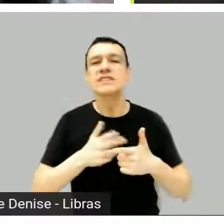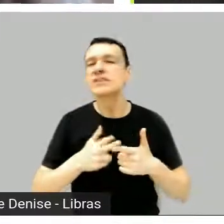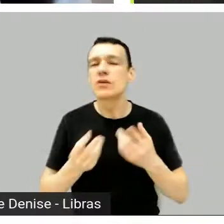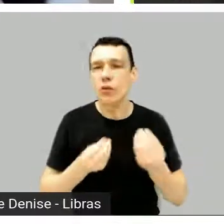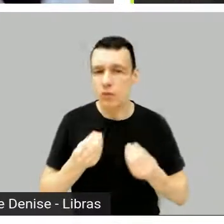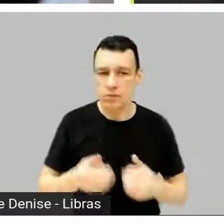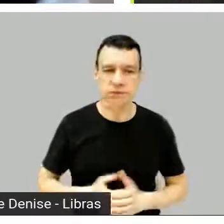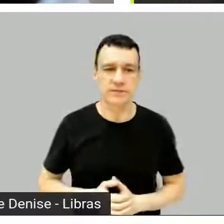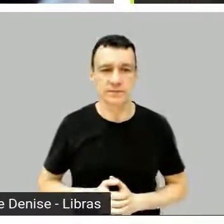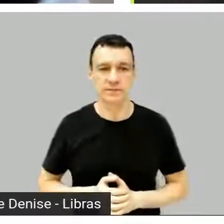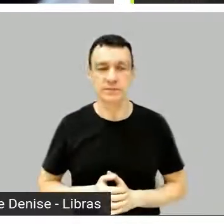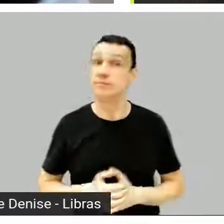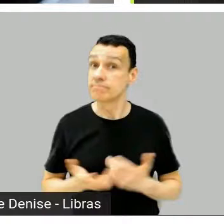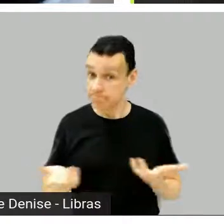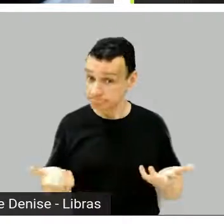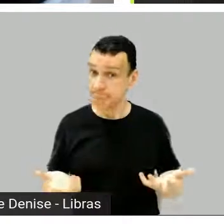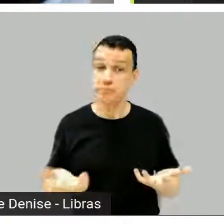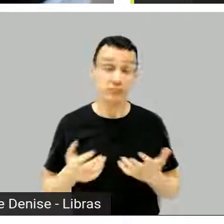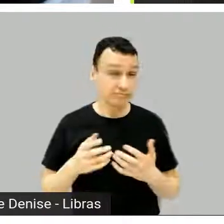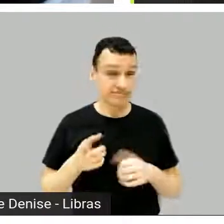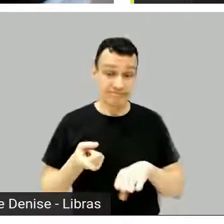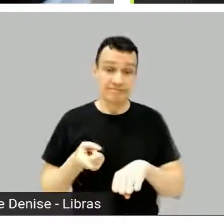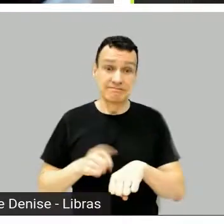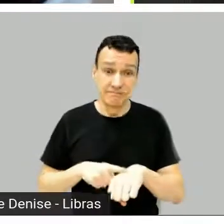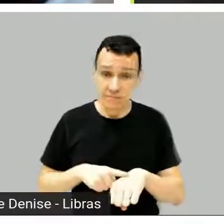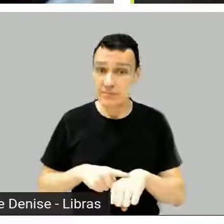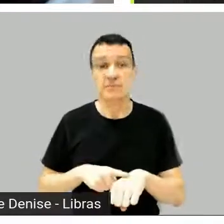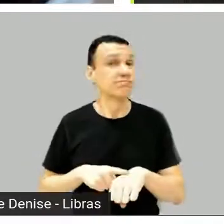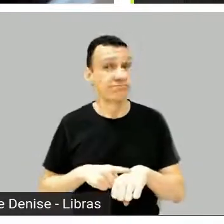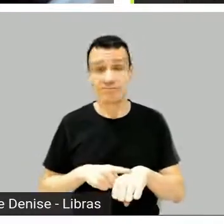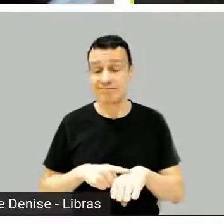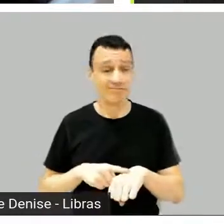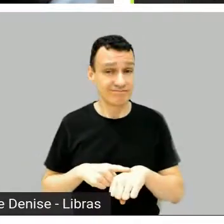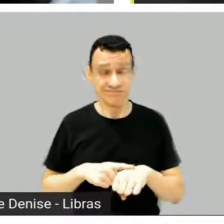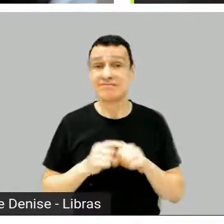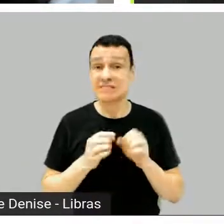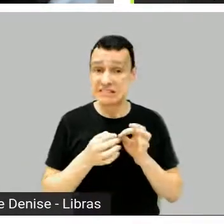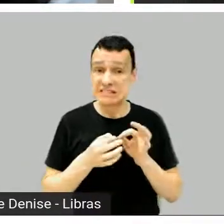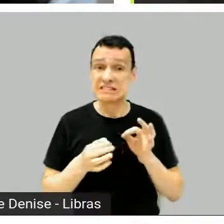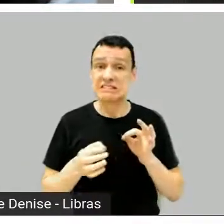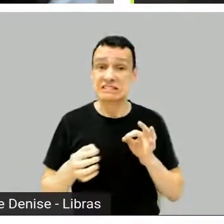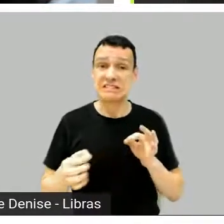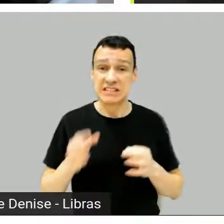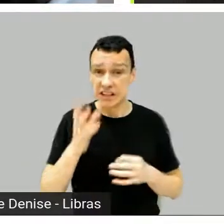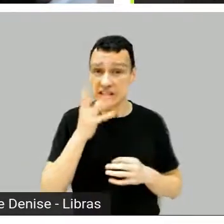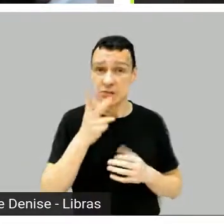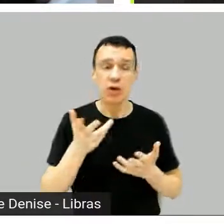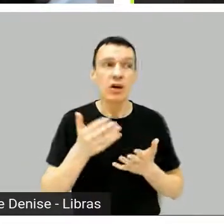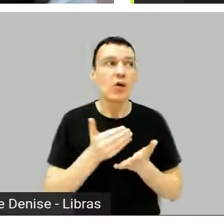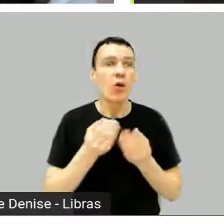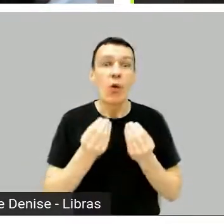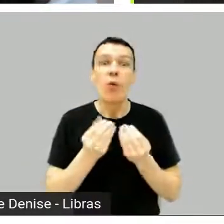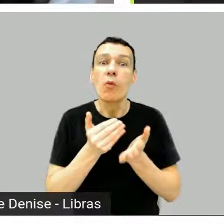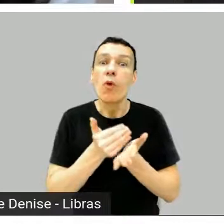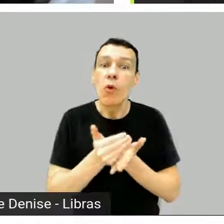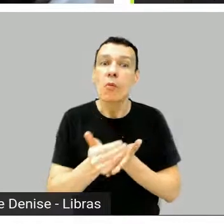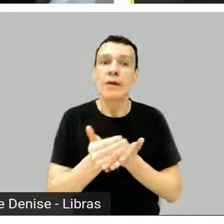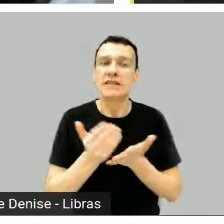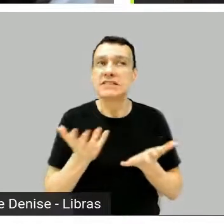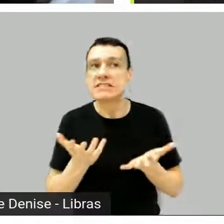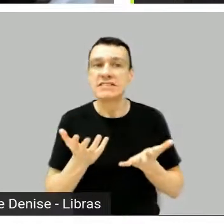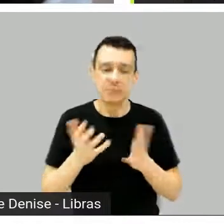um processo longo. A série... Não nem direito pra onde começar, vou tentar ser o mais conciso possível.